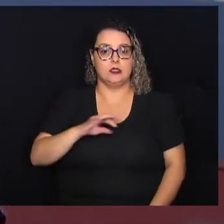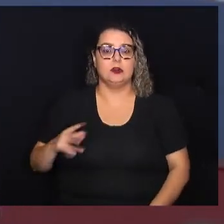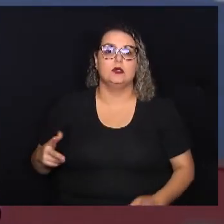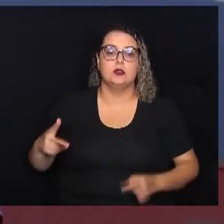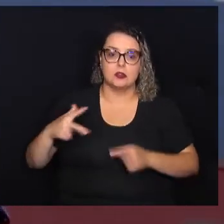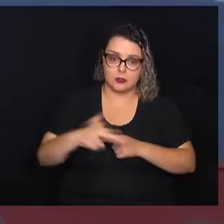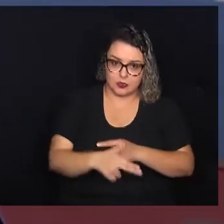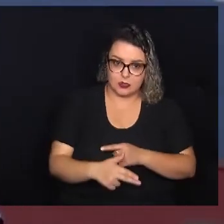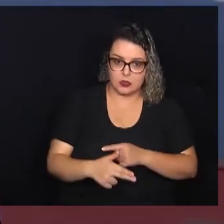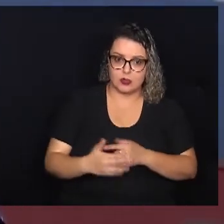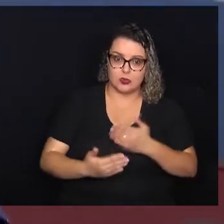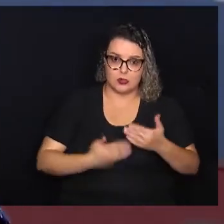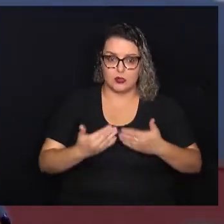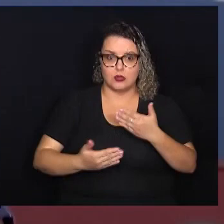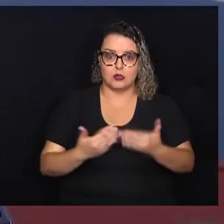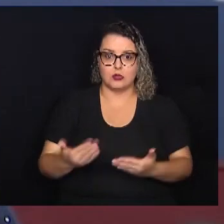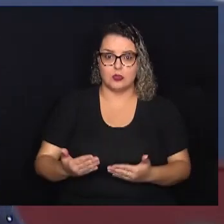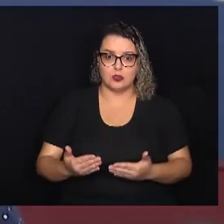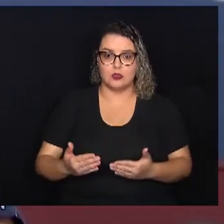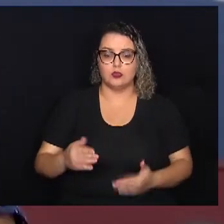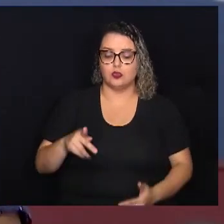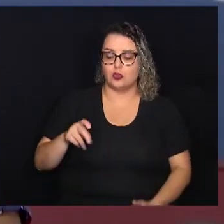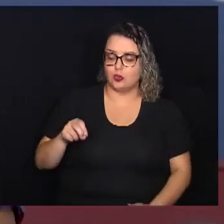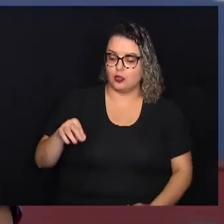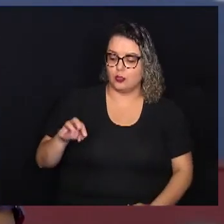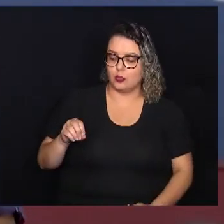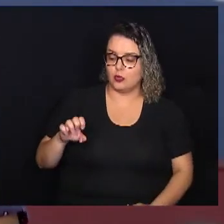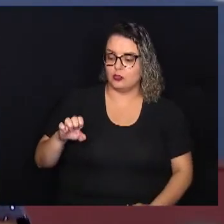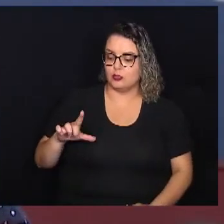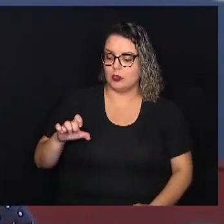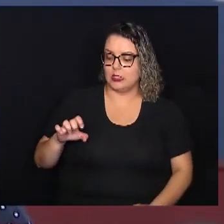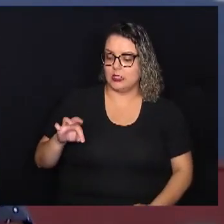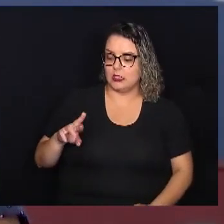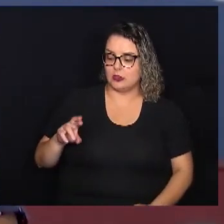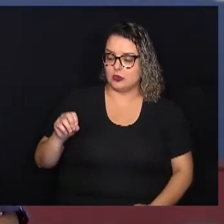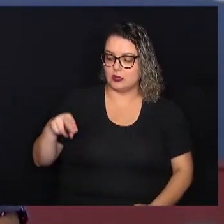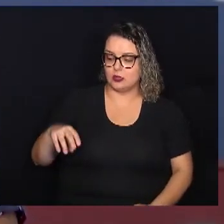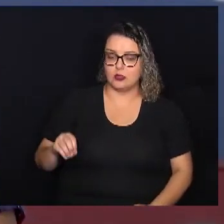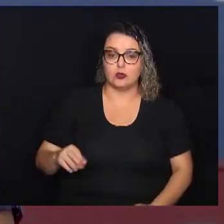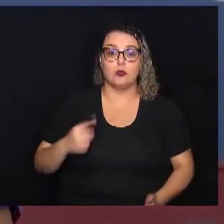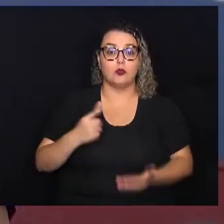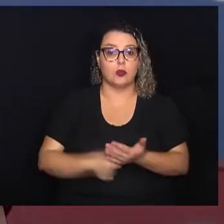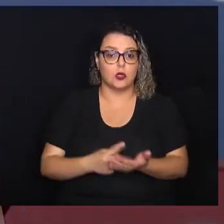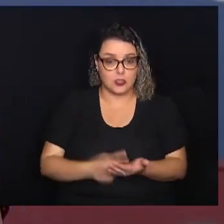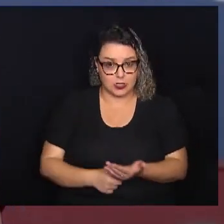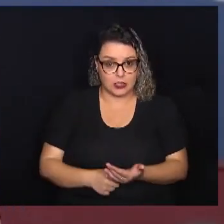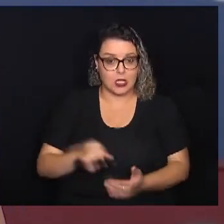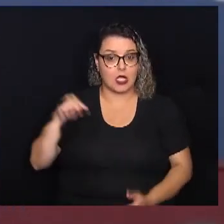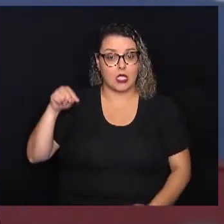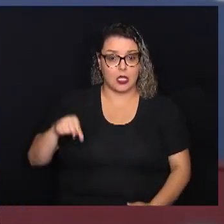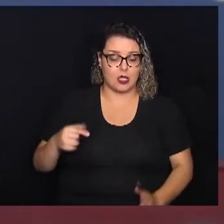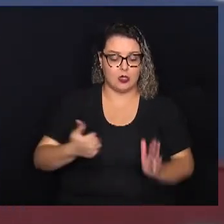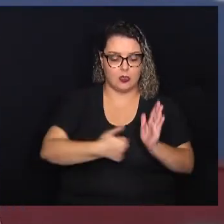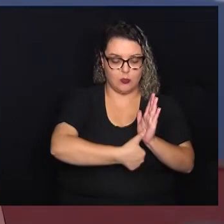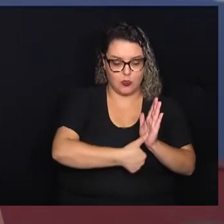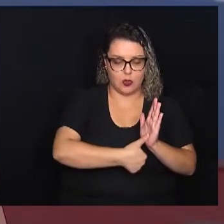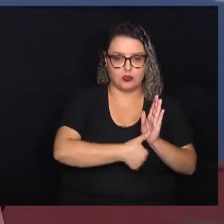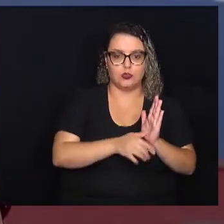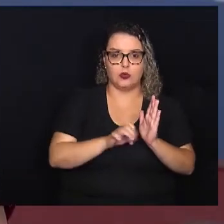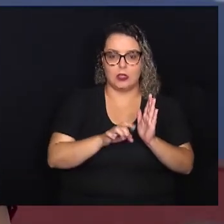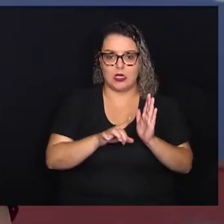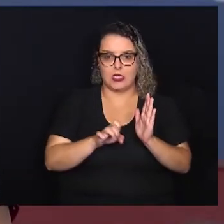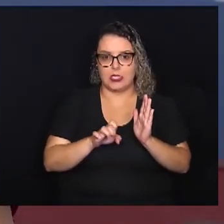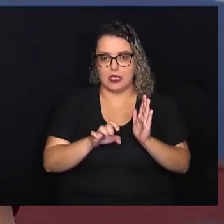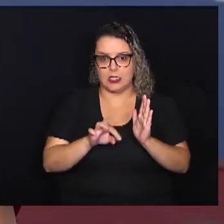processo de implantação do ponto eletrônico aqui na Unicamp, né? Porque o ponto eletrônico, ele não contempla a